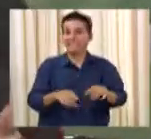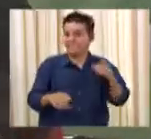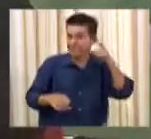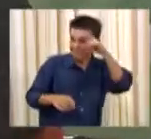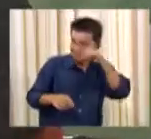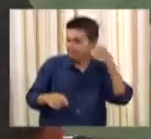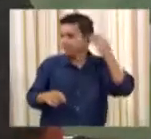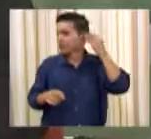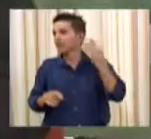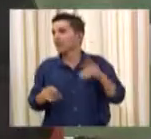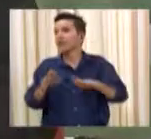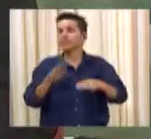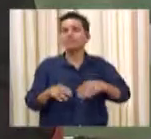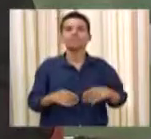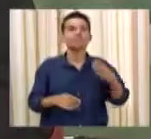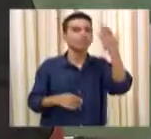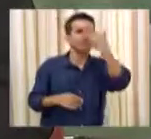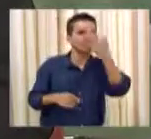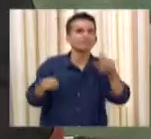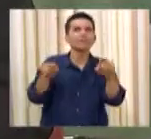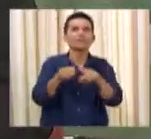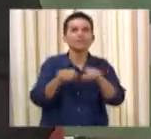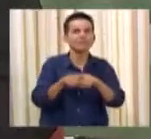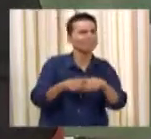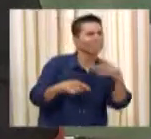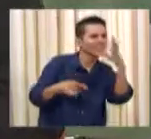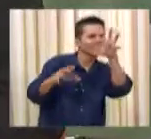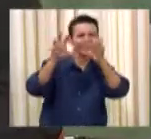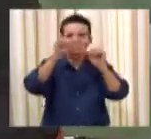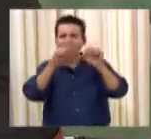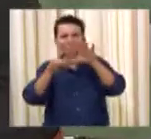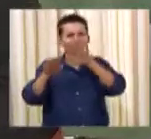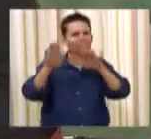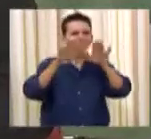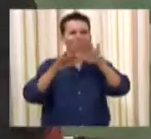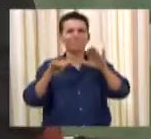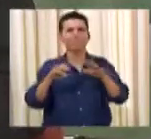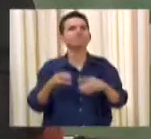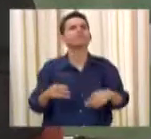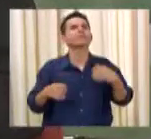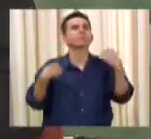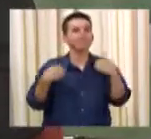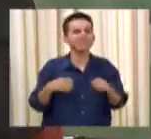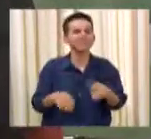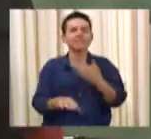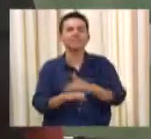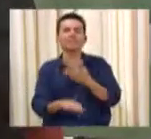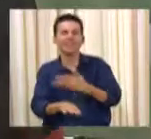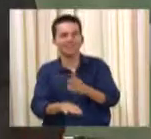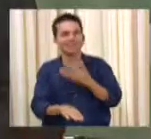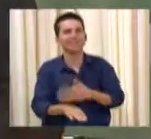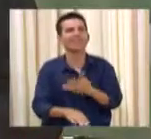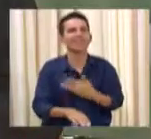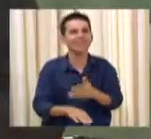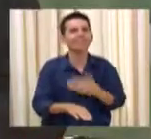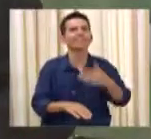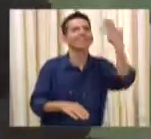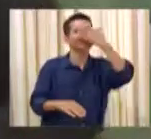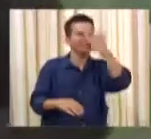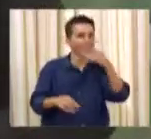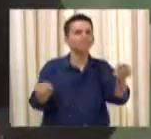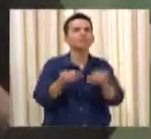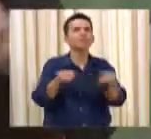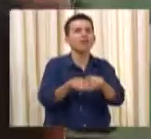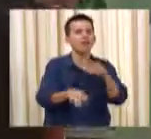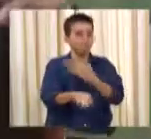décadas, às vezes, com poucos estímulos sonoros, ele precisa passar por um período de adaptação de novo. Onde esse cérebro vai ser novamente estimulado e